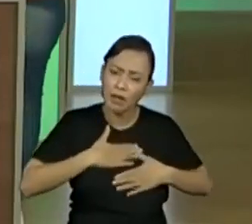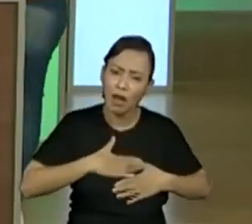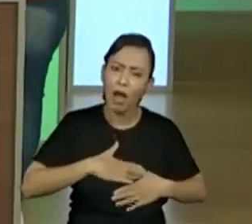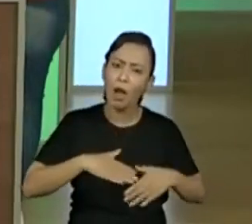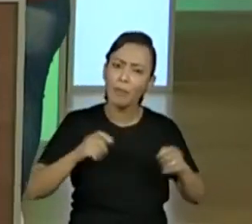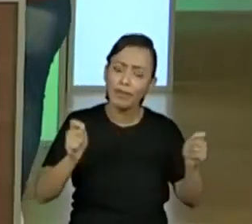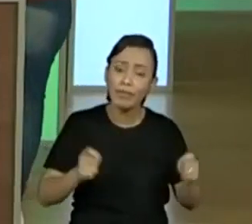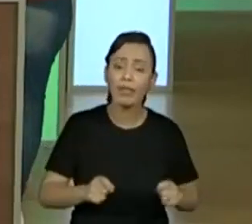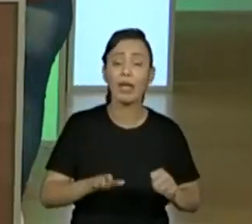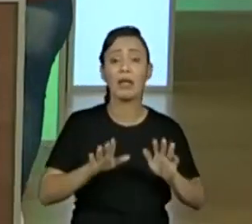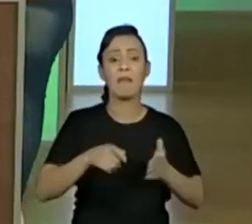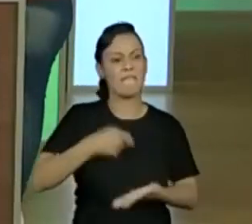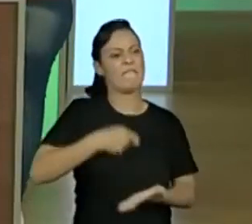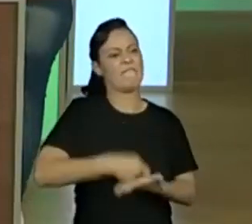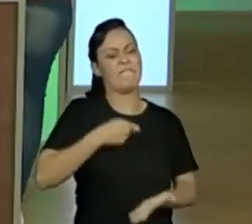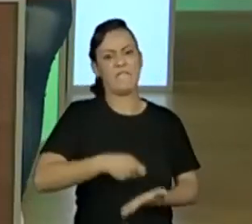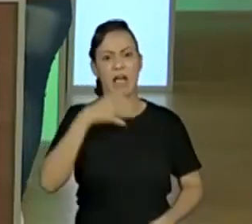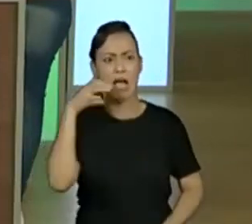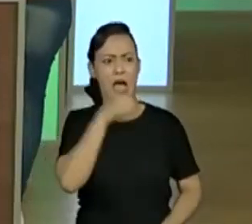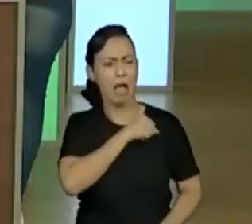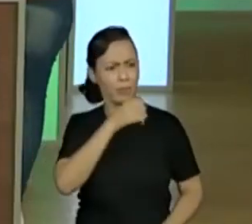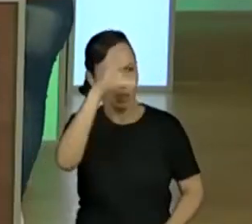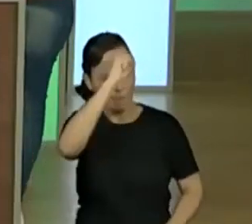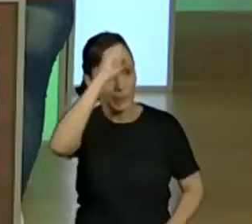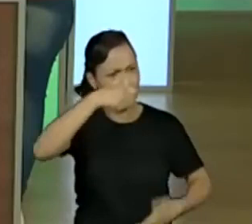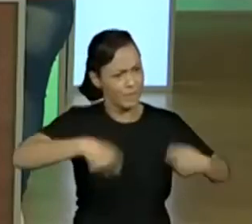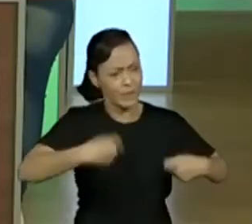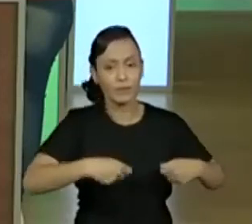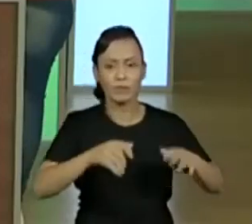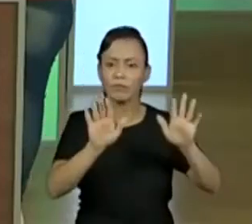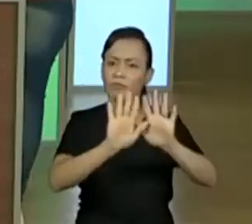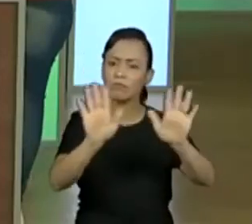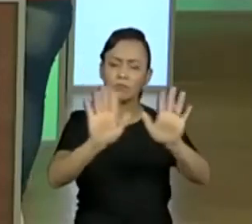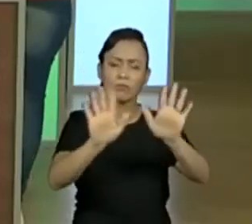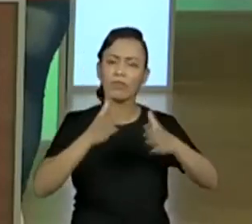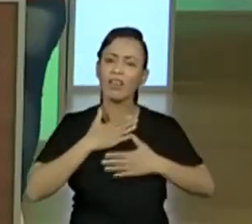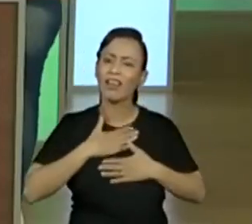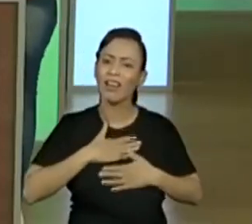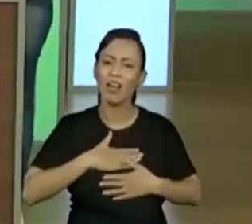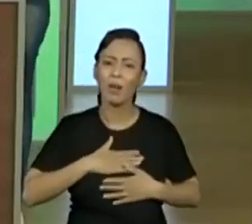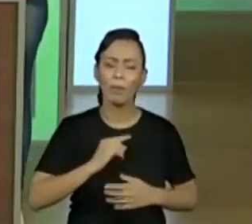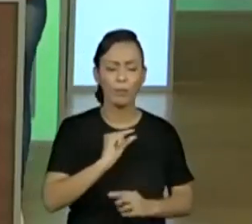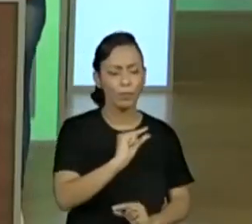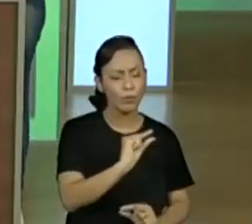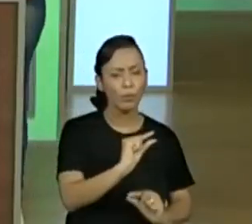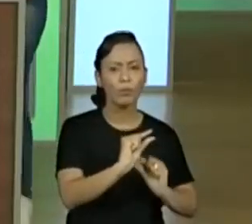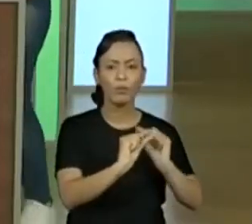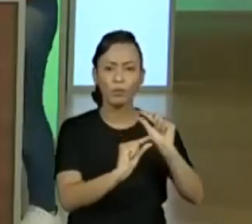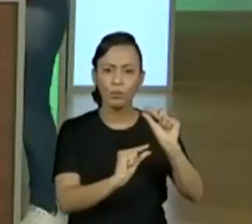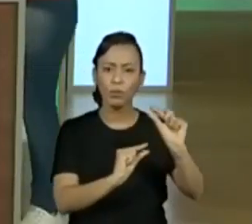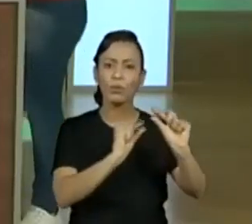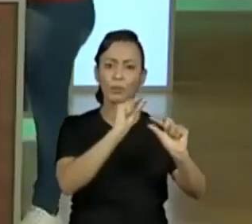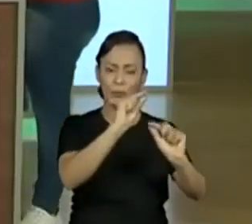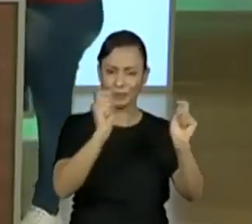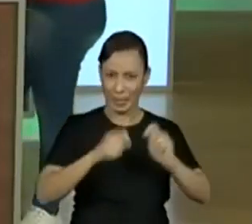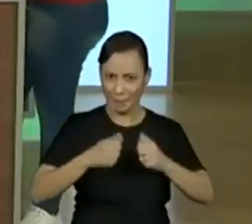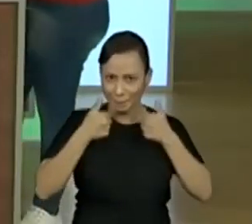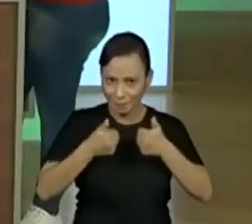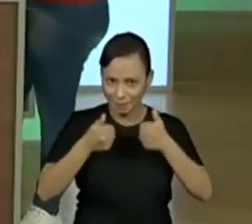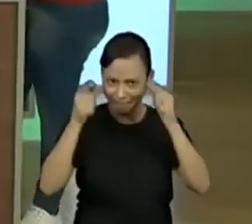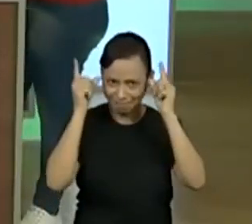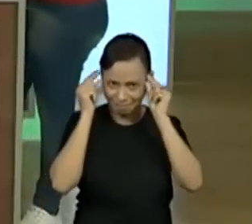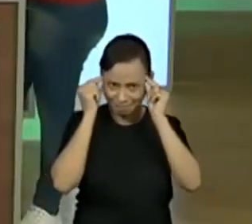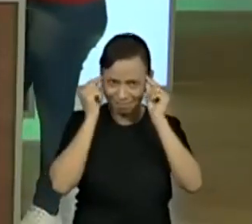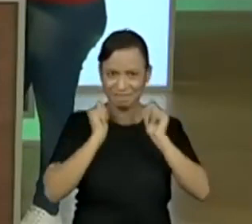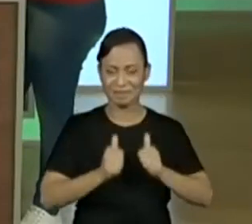responsáveis. Não adianta forçar. É aos pouquinhos e eles vão conseguindo com certeza. Então, vamos lá. Mais